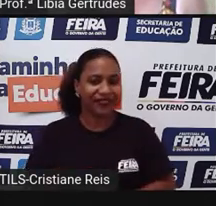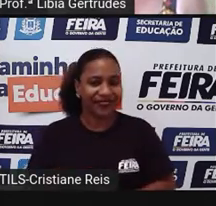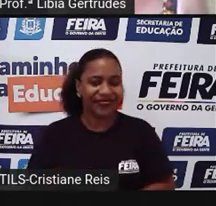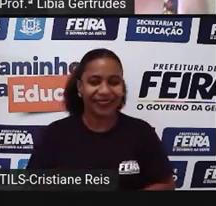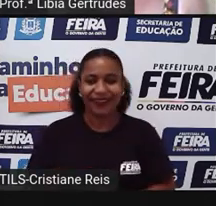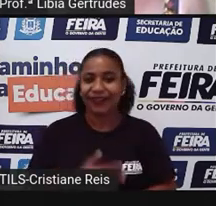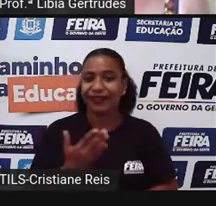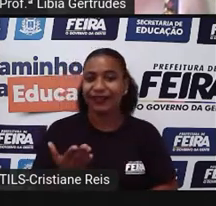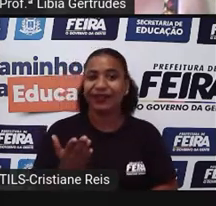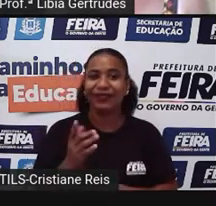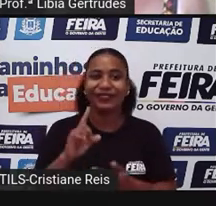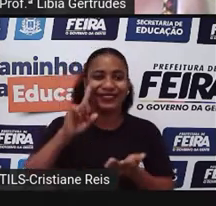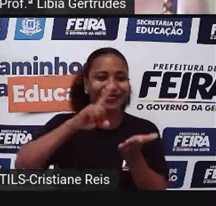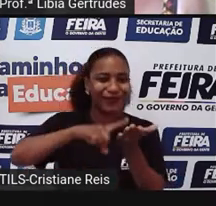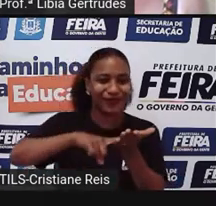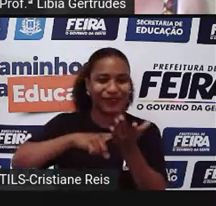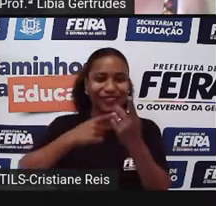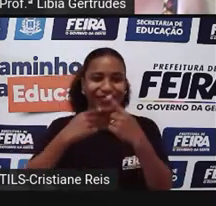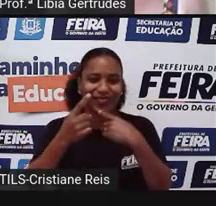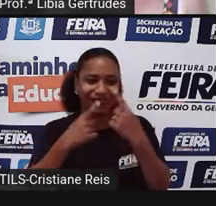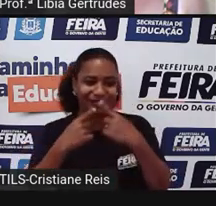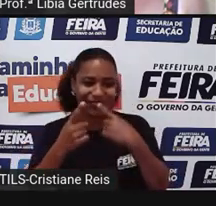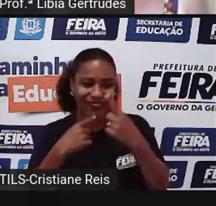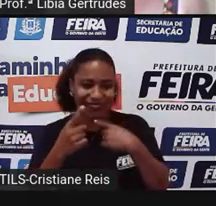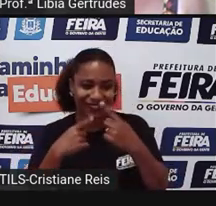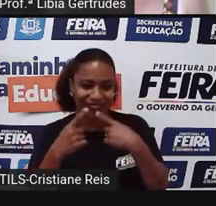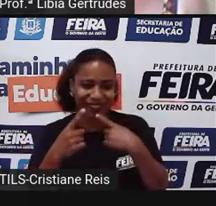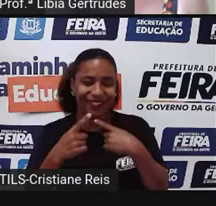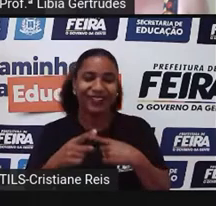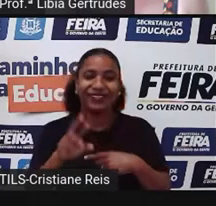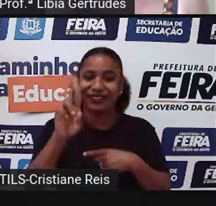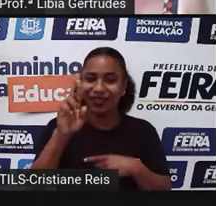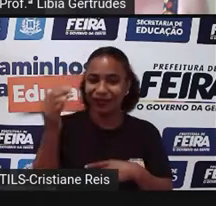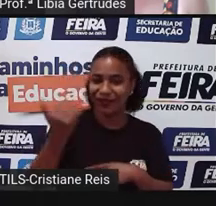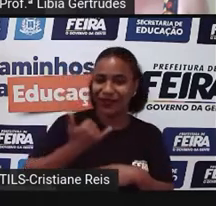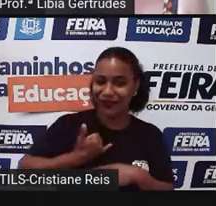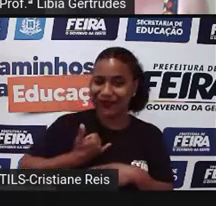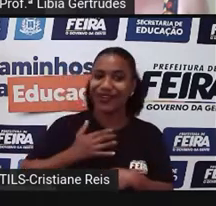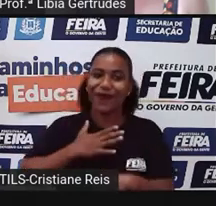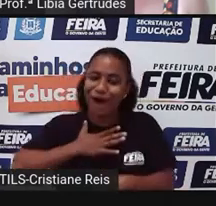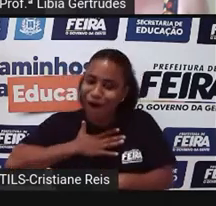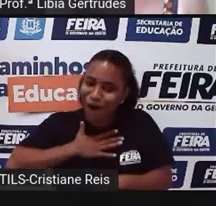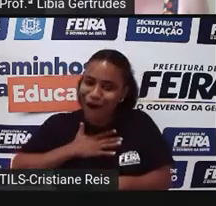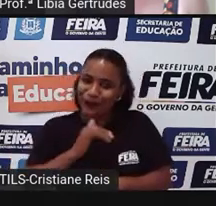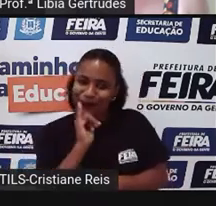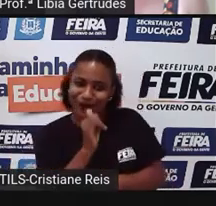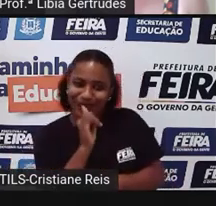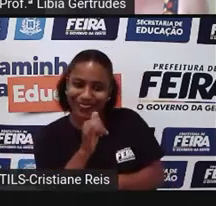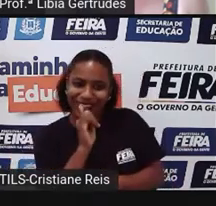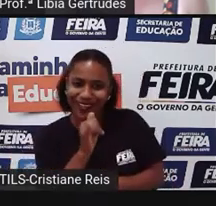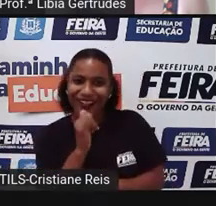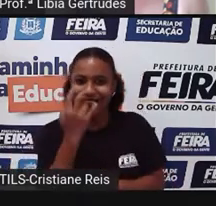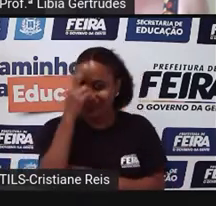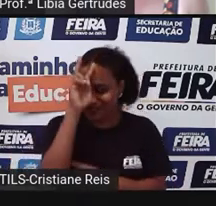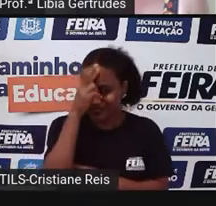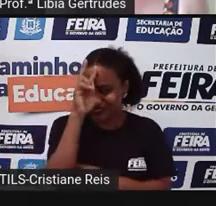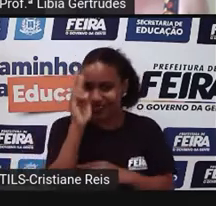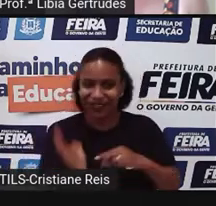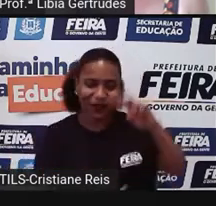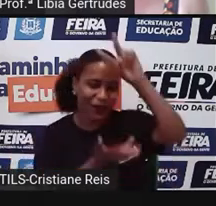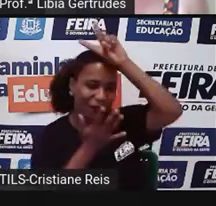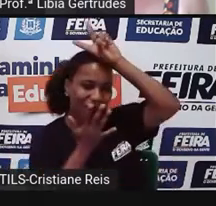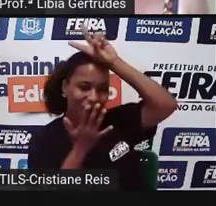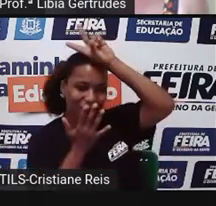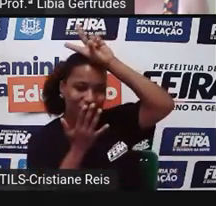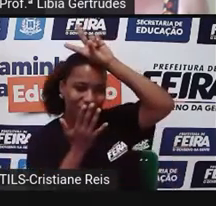Quando a gente combinou essa entrevista, a senhora disse que é uma contadora de histórias indígenas e africanas, né? Fiquei super curioso. Lógico que eu vou querer